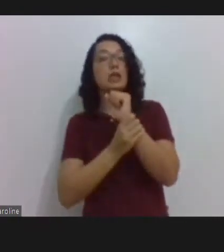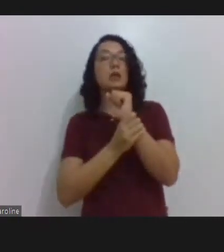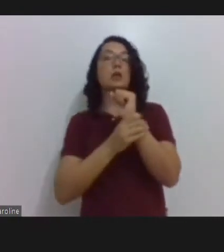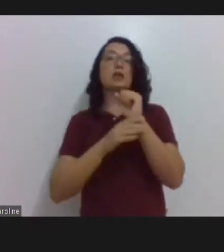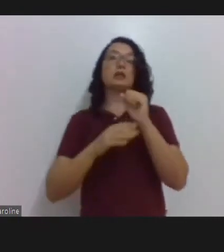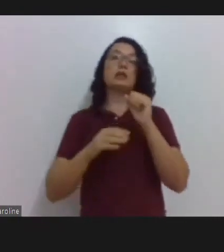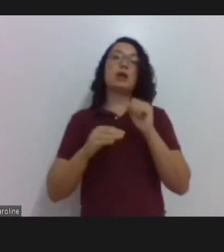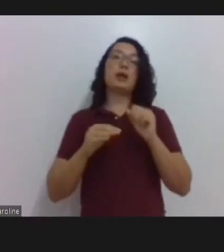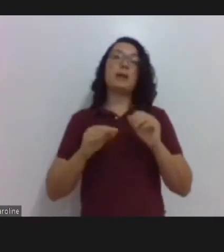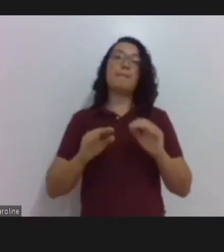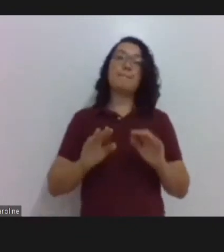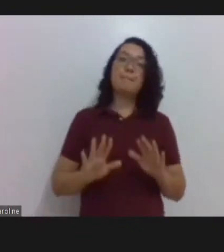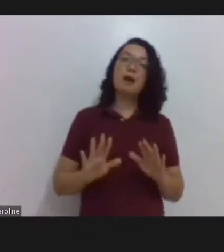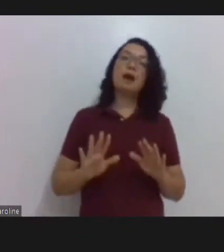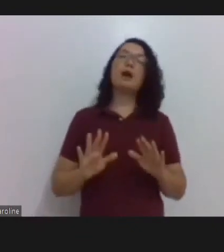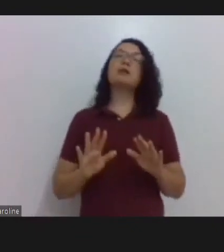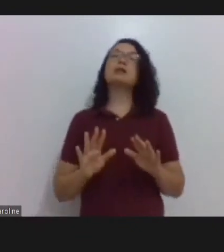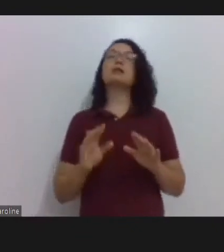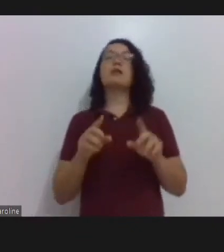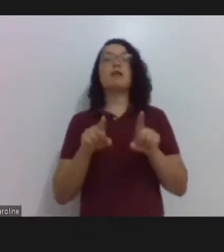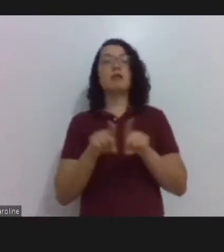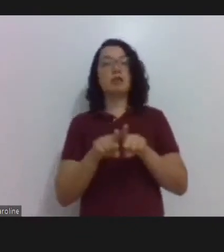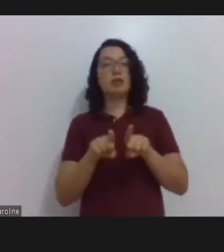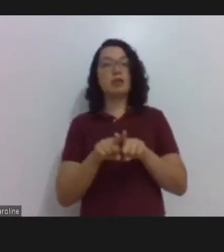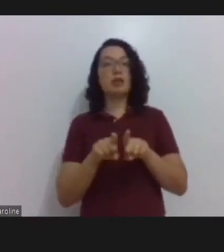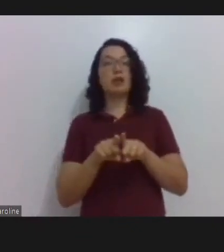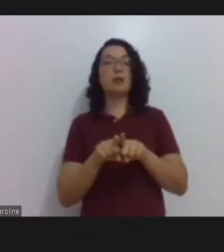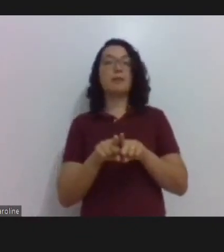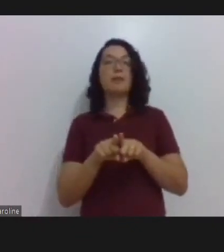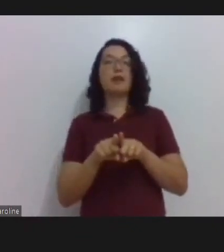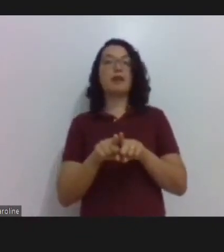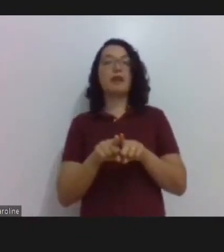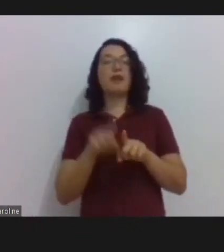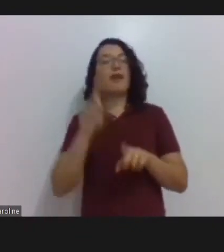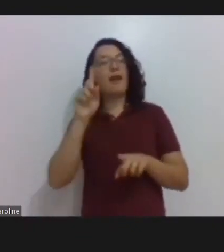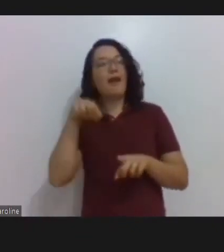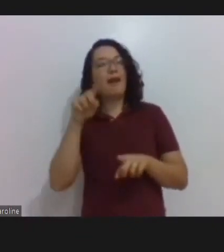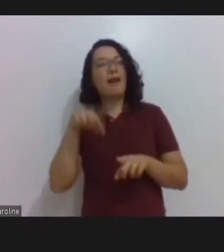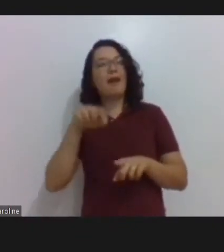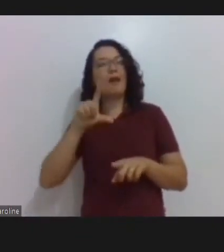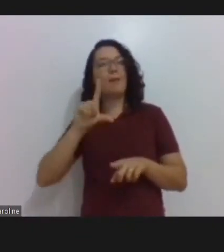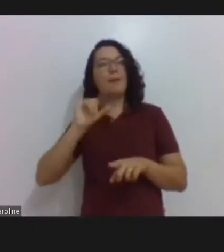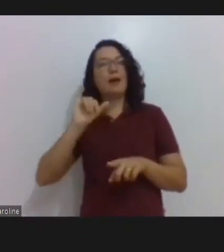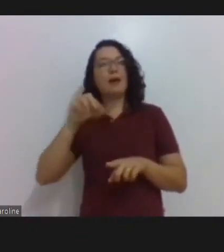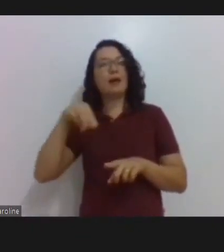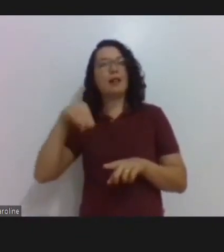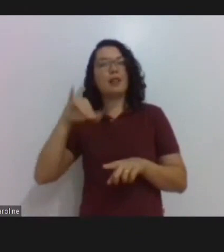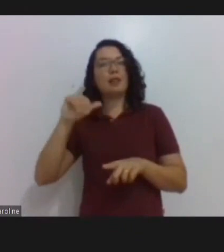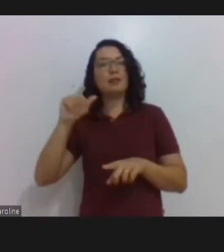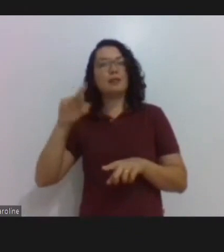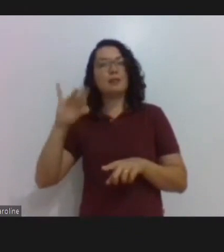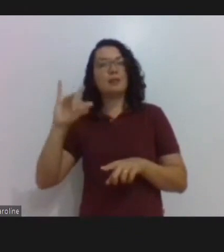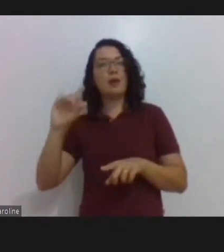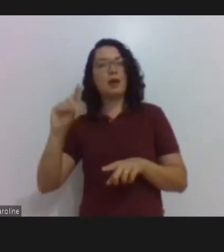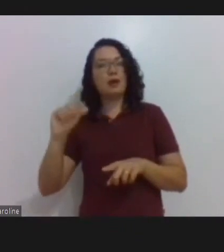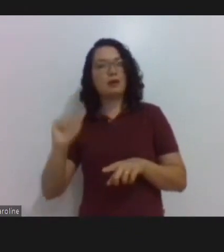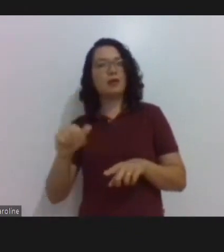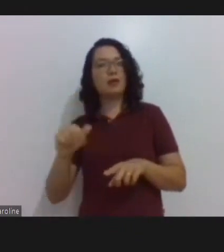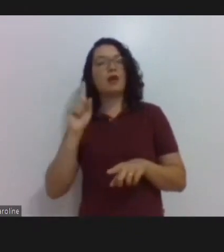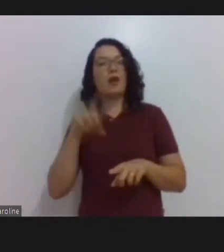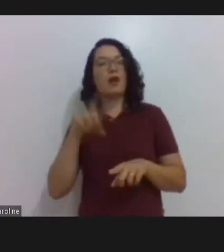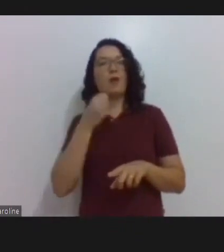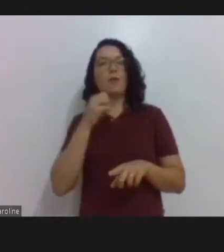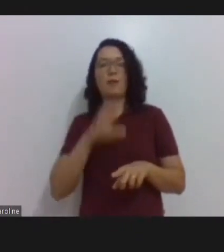há uma linha profunda que me encanta, e é a educação. Digo de uma maneira muito simples,